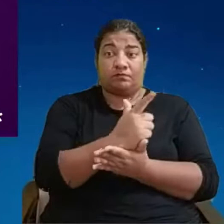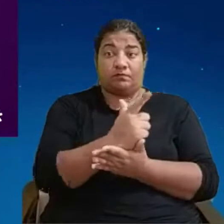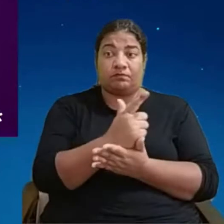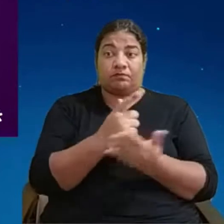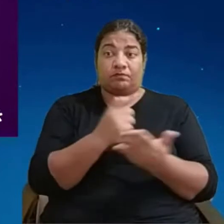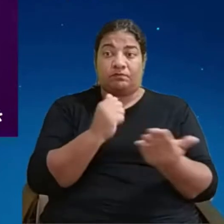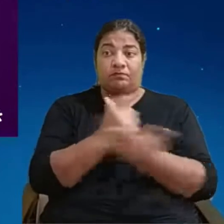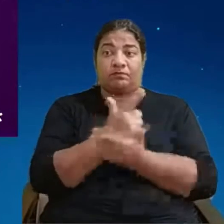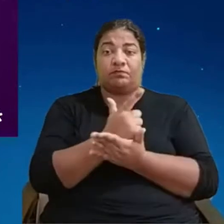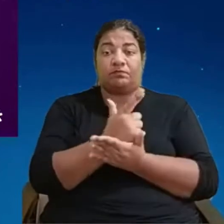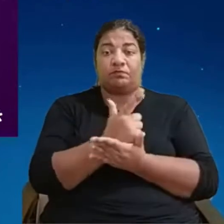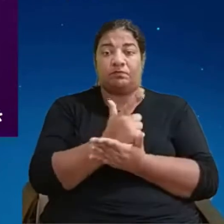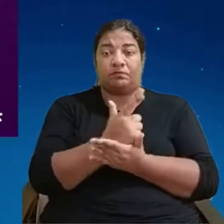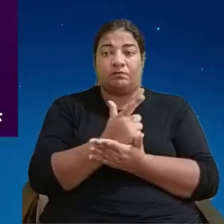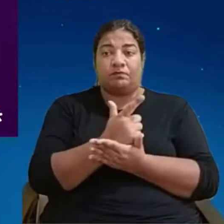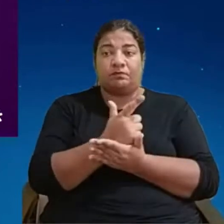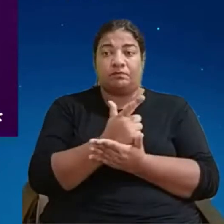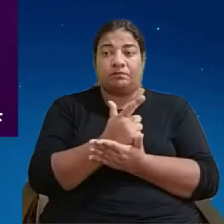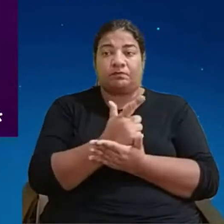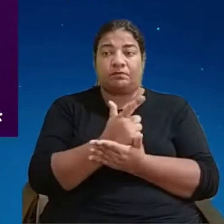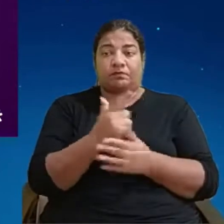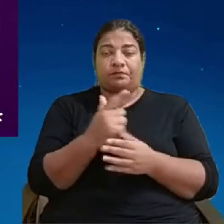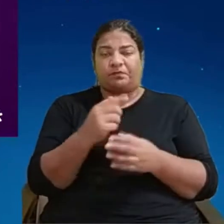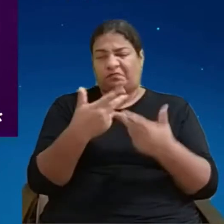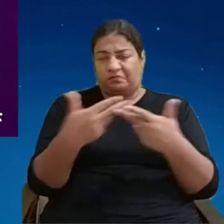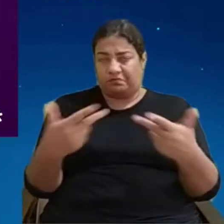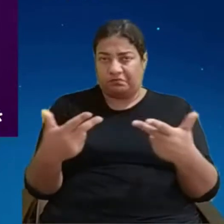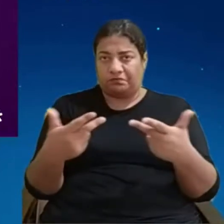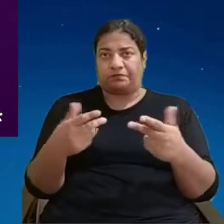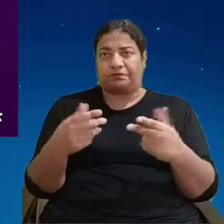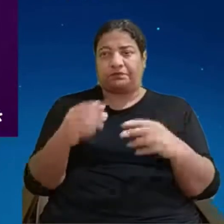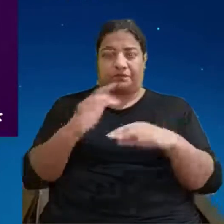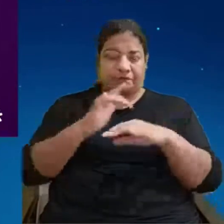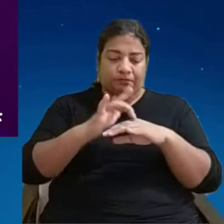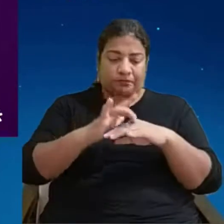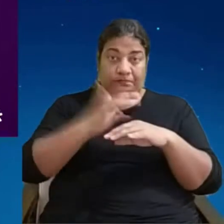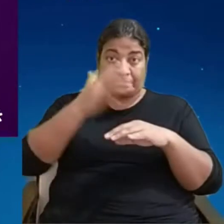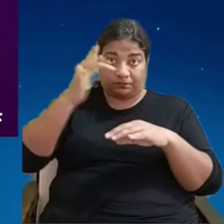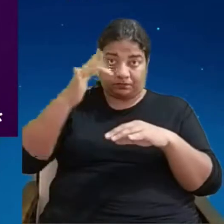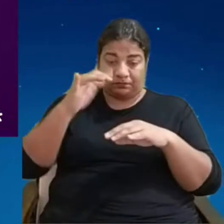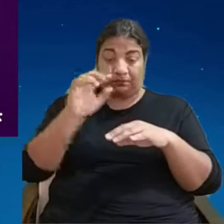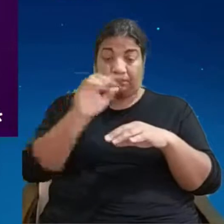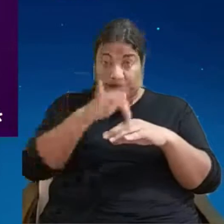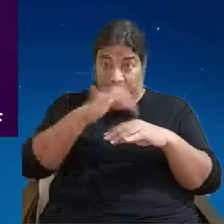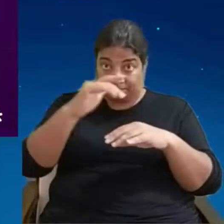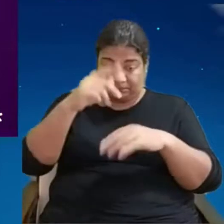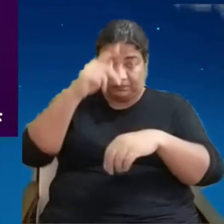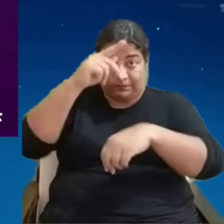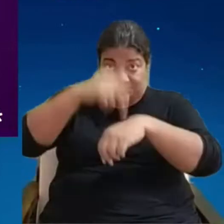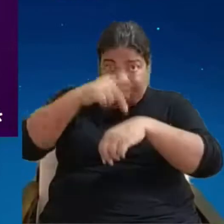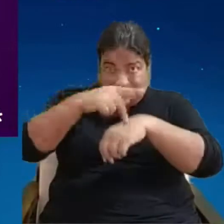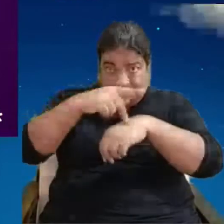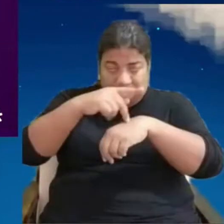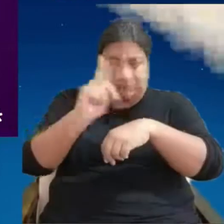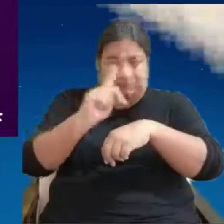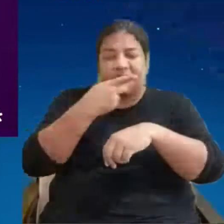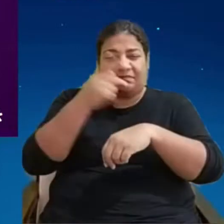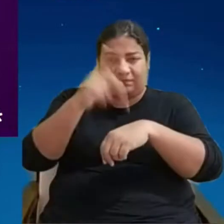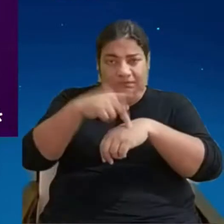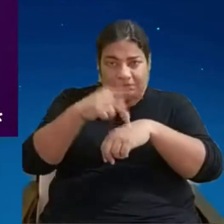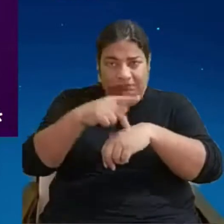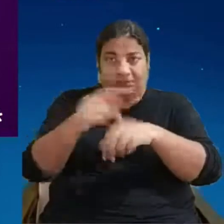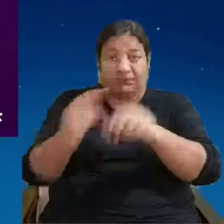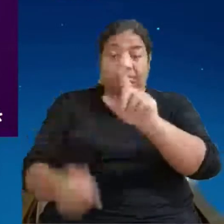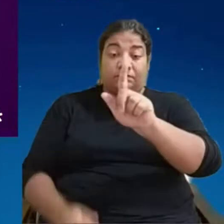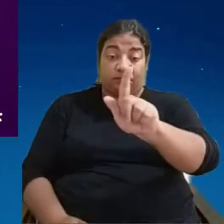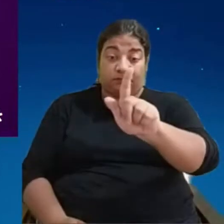Gema preciosa. É, que é pedra, mas eu falei, gema preciosa. Fui aprender, é, gemas preciosas. Não é gema de ovo, mas são gemas preciosas. Estou aprendendo o termo de